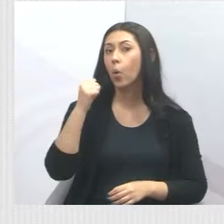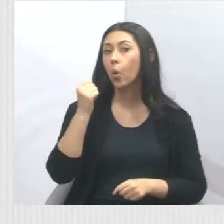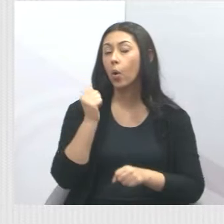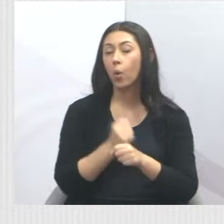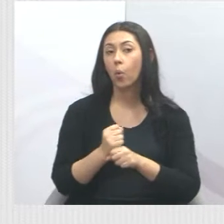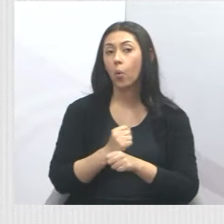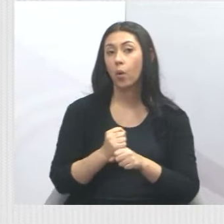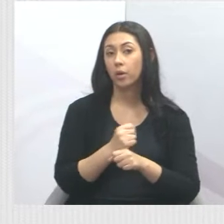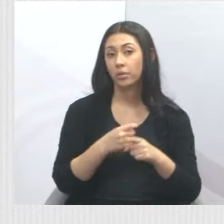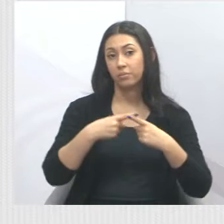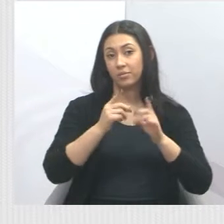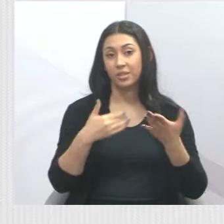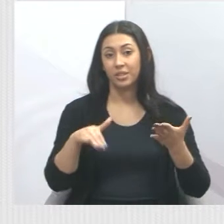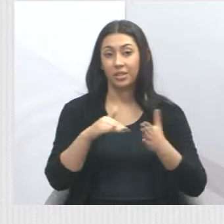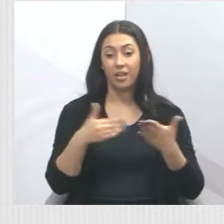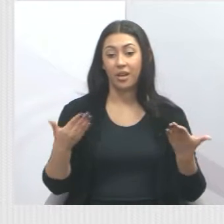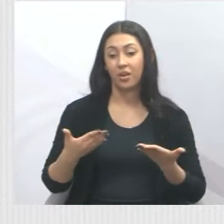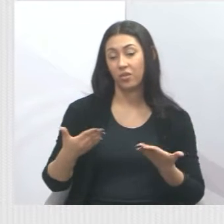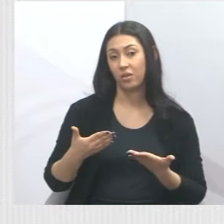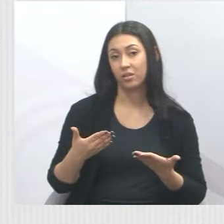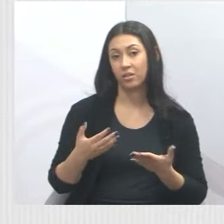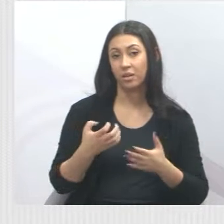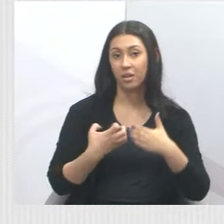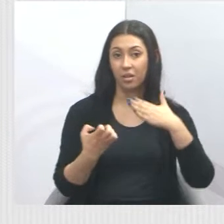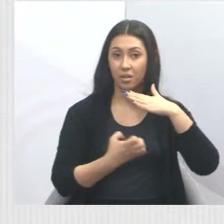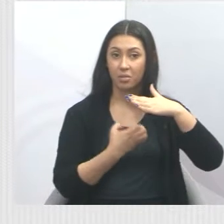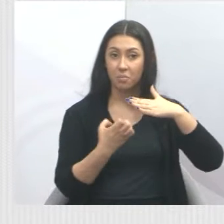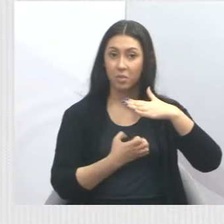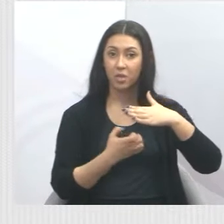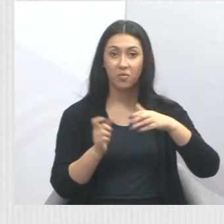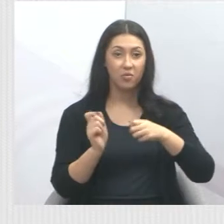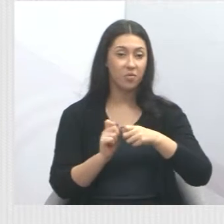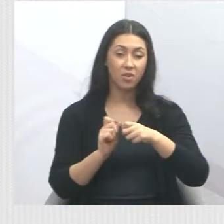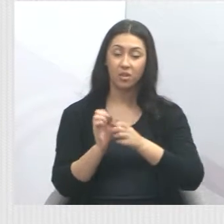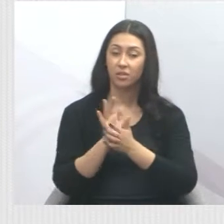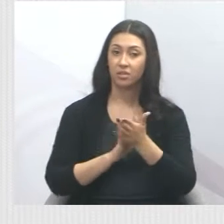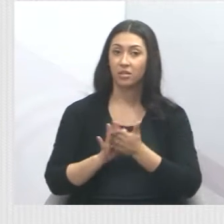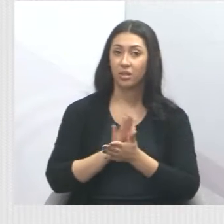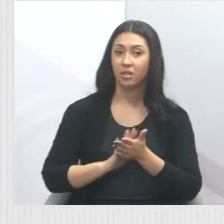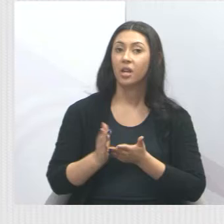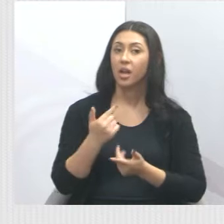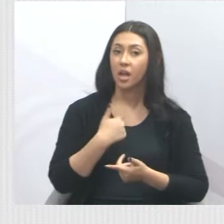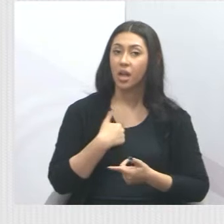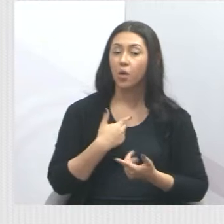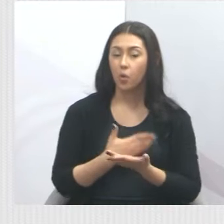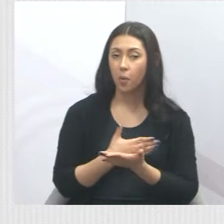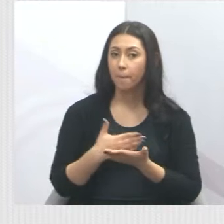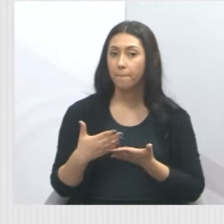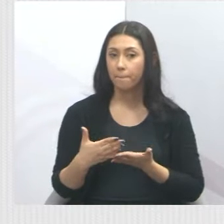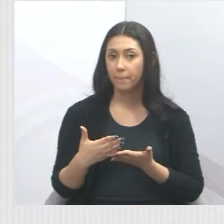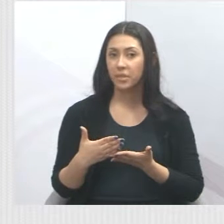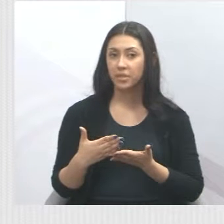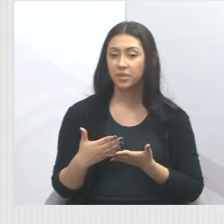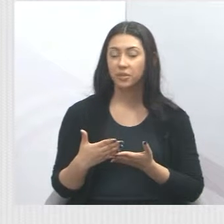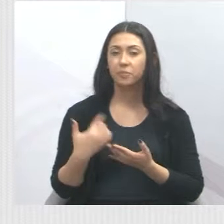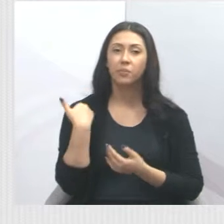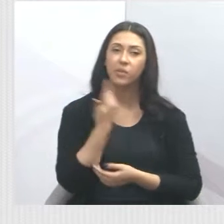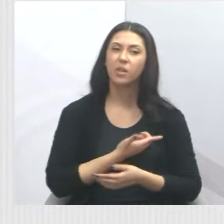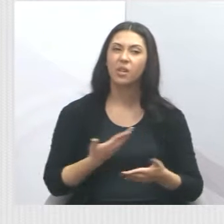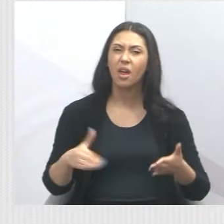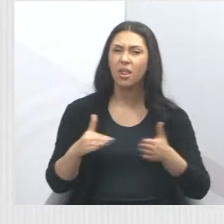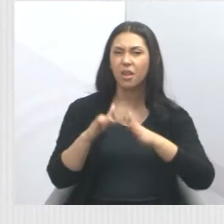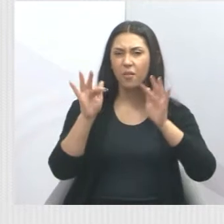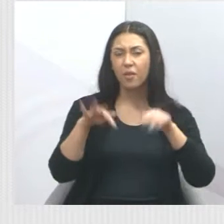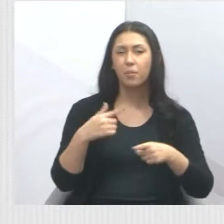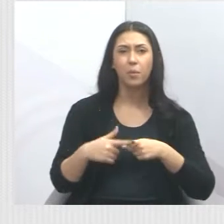e até agora a empresa ambiental não instalou. Então, eu abri esse procedimento no Ministério Público, nós vamos até o final,